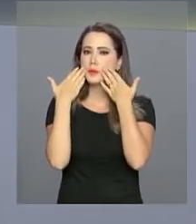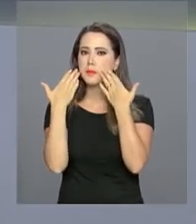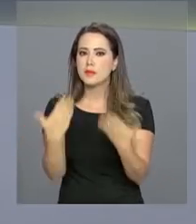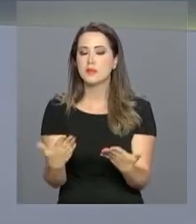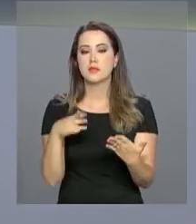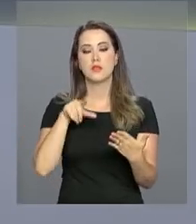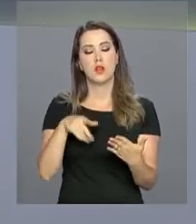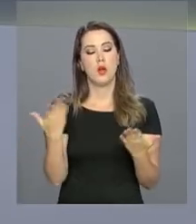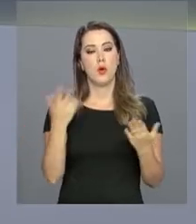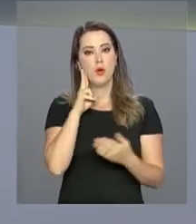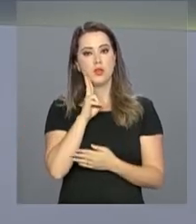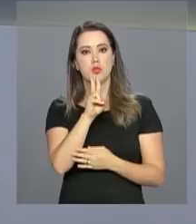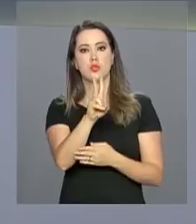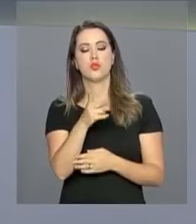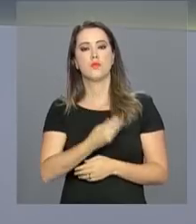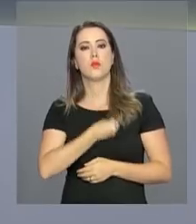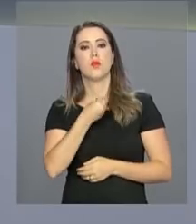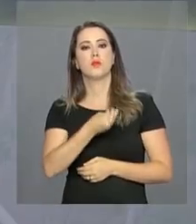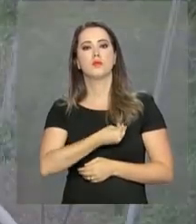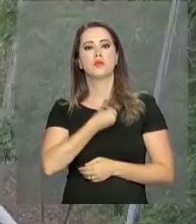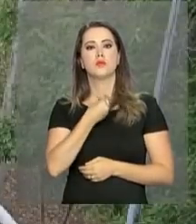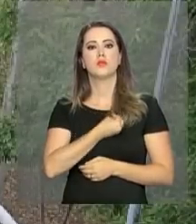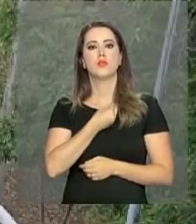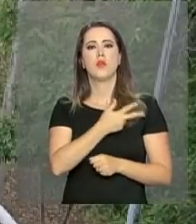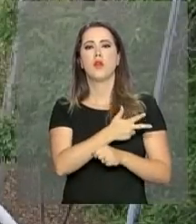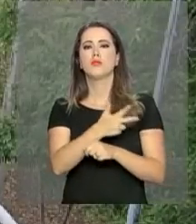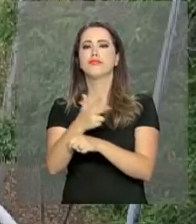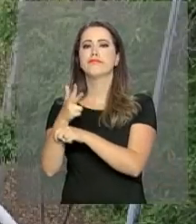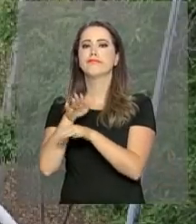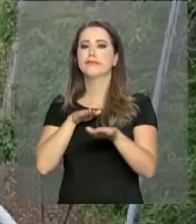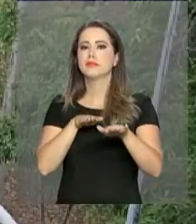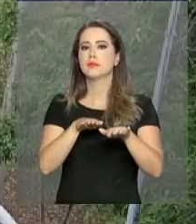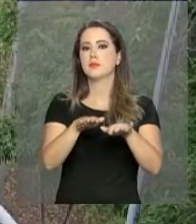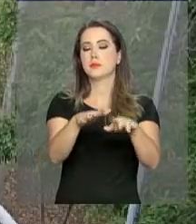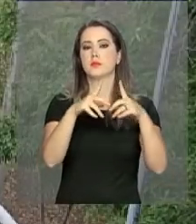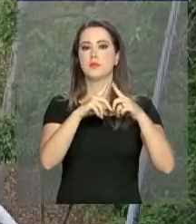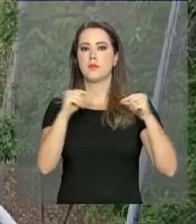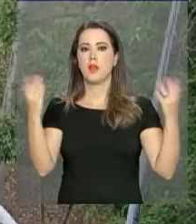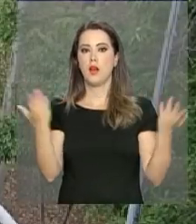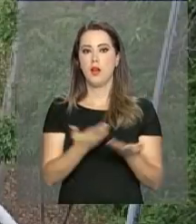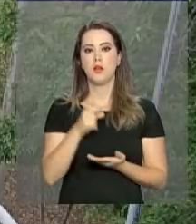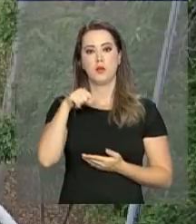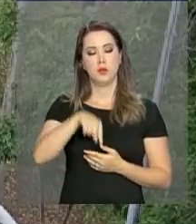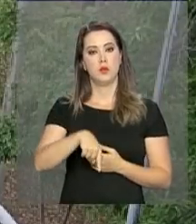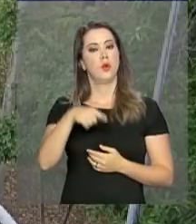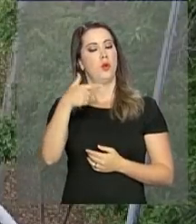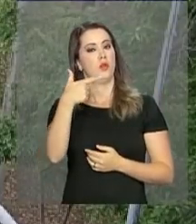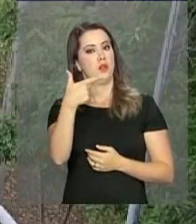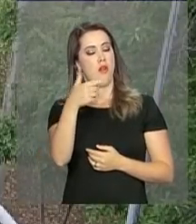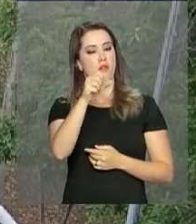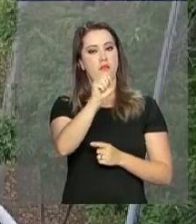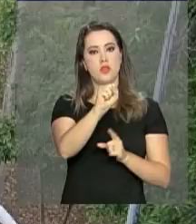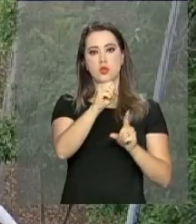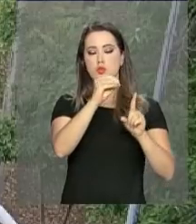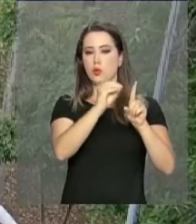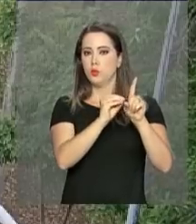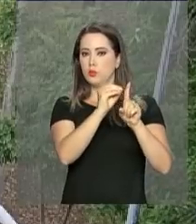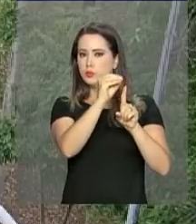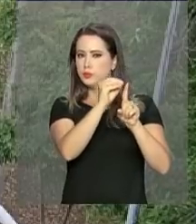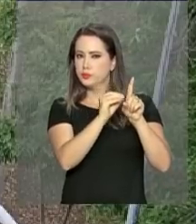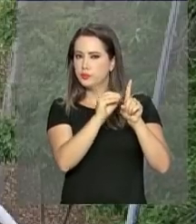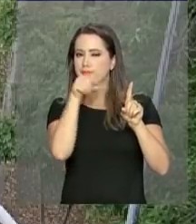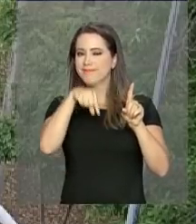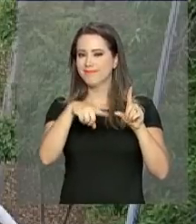edição com imagens ao vivo de câmeras de trânsito em Brasília. Neste momento, faz 28 graus na capital